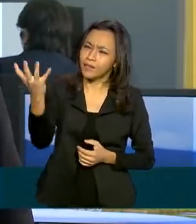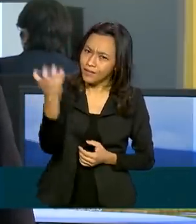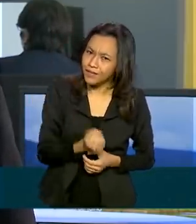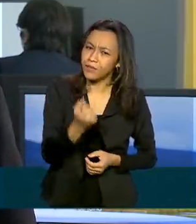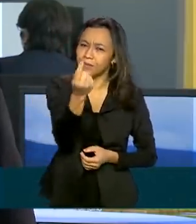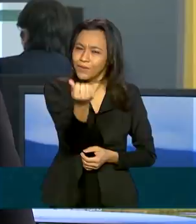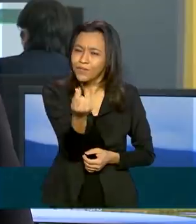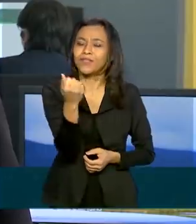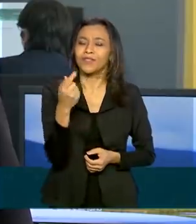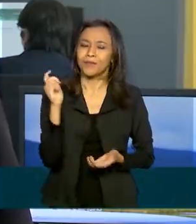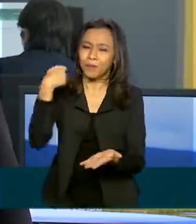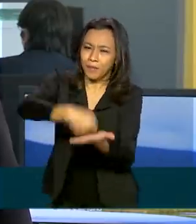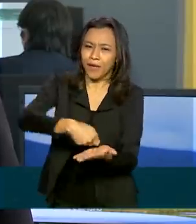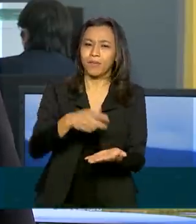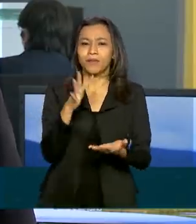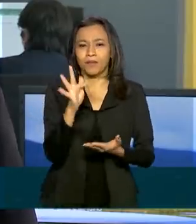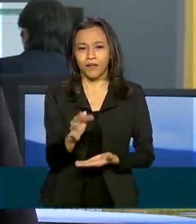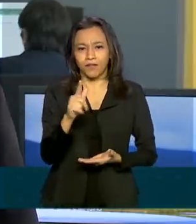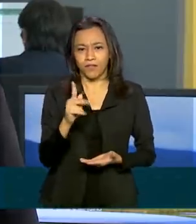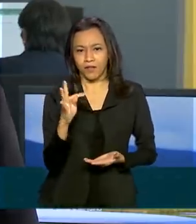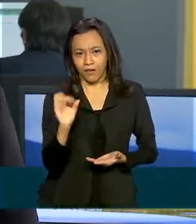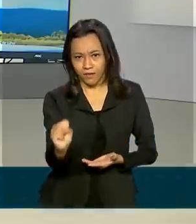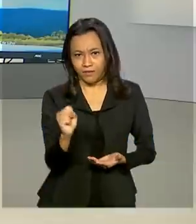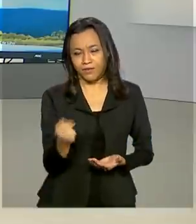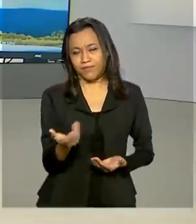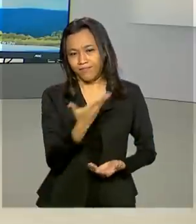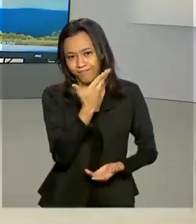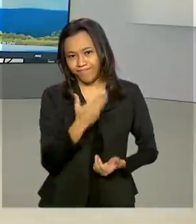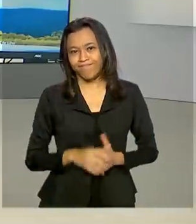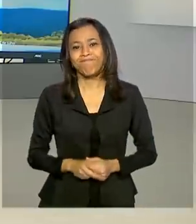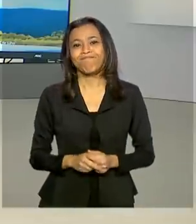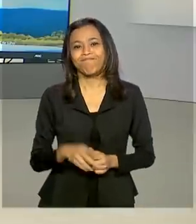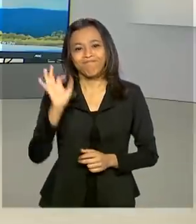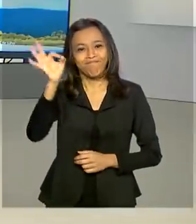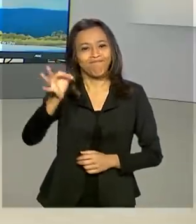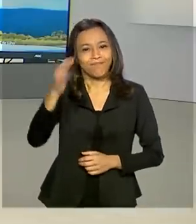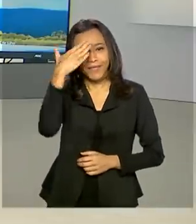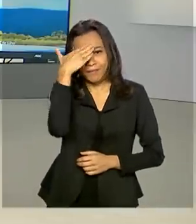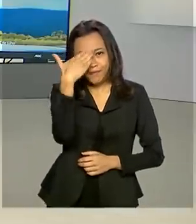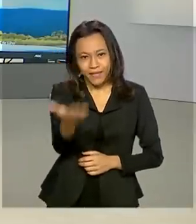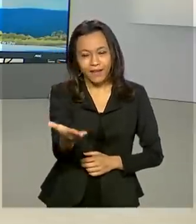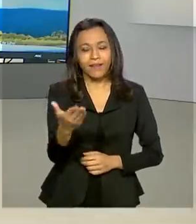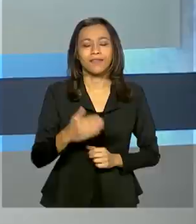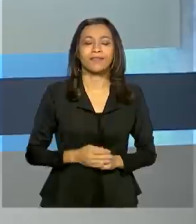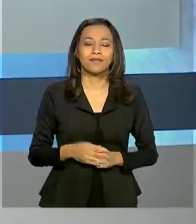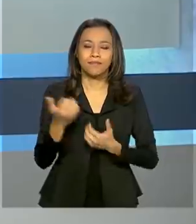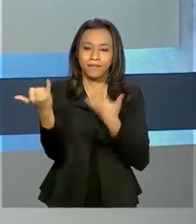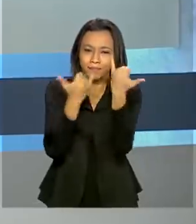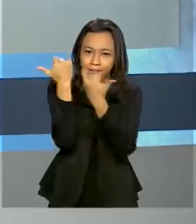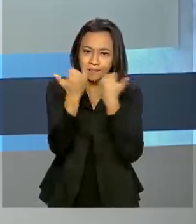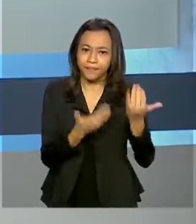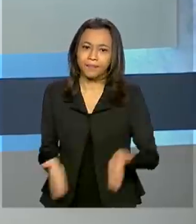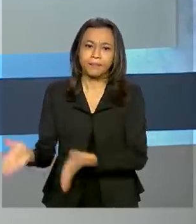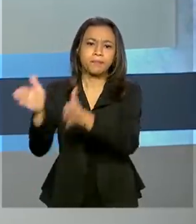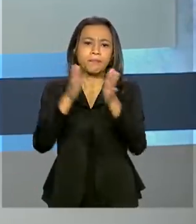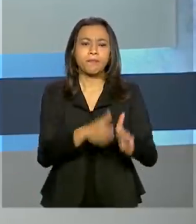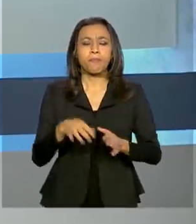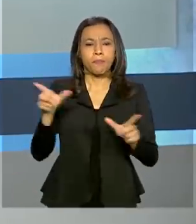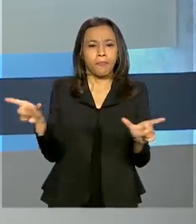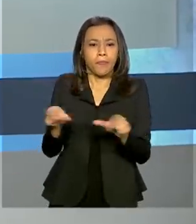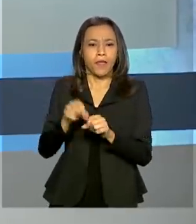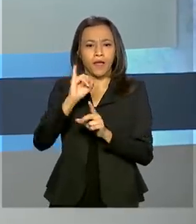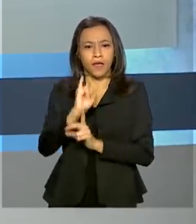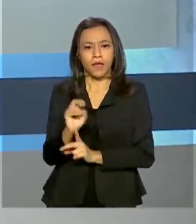pagamento do FGTS emergencial. Renata. Tá certo, Maurício. Obrigada pelas suas informações. E o INSS